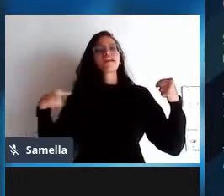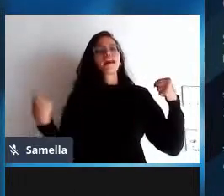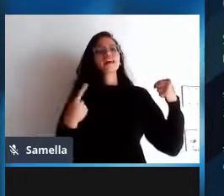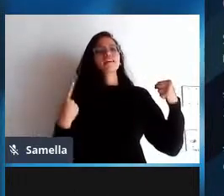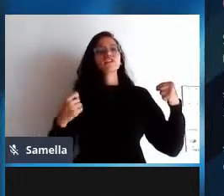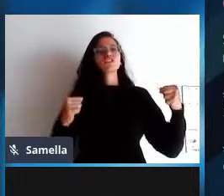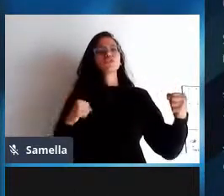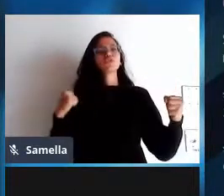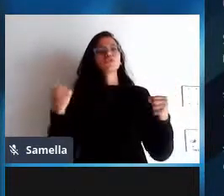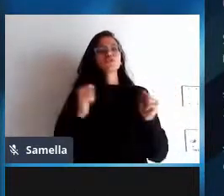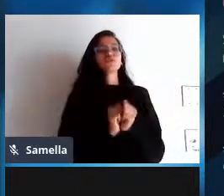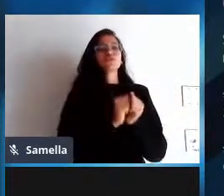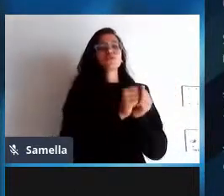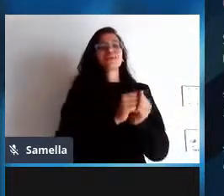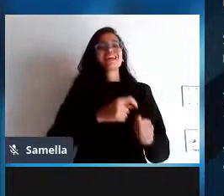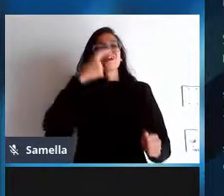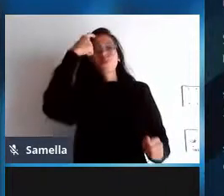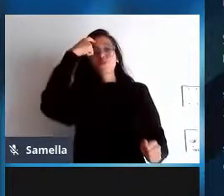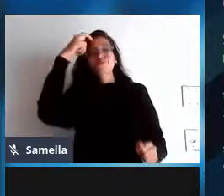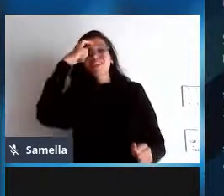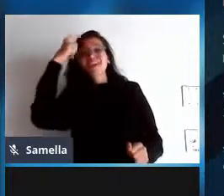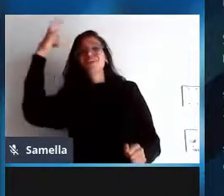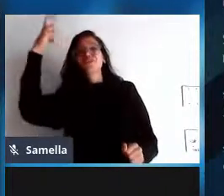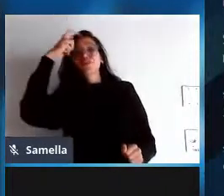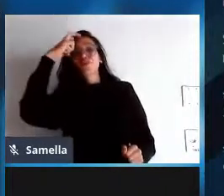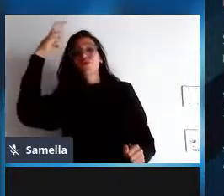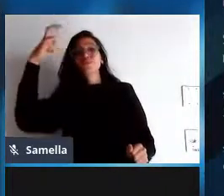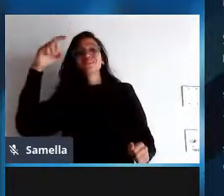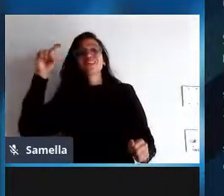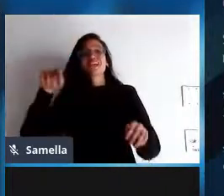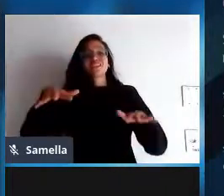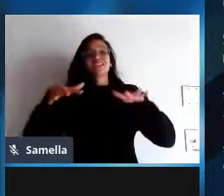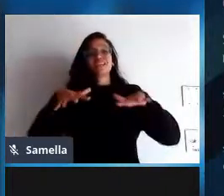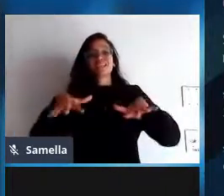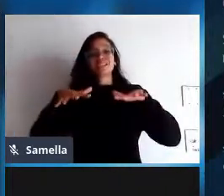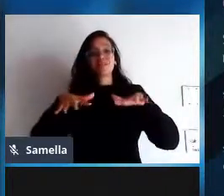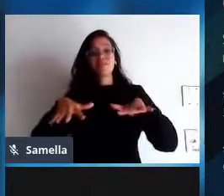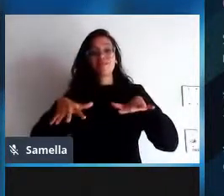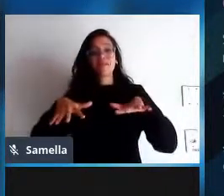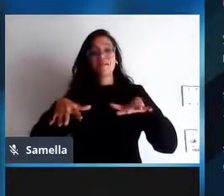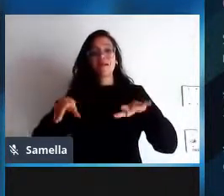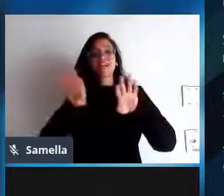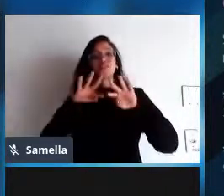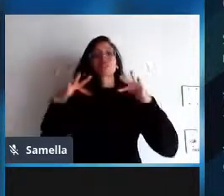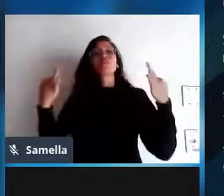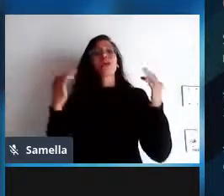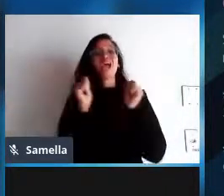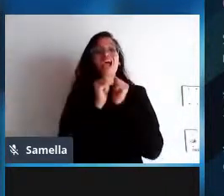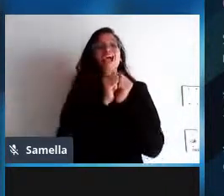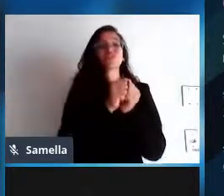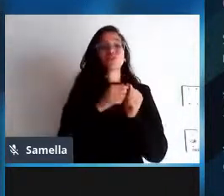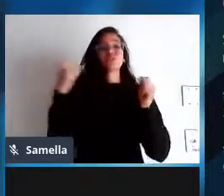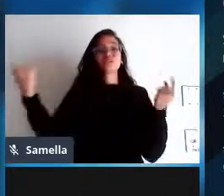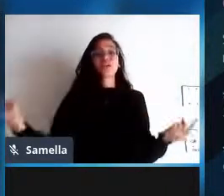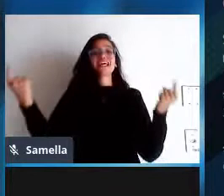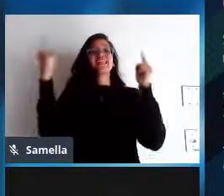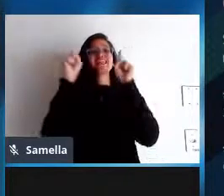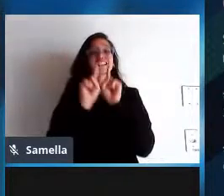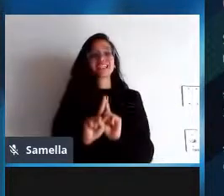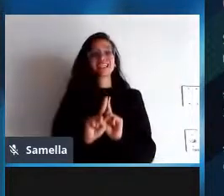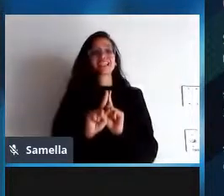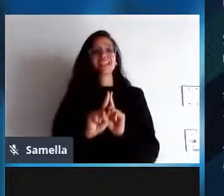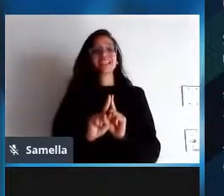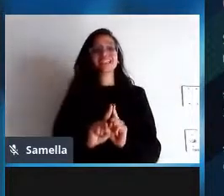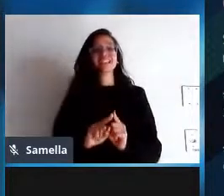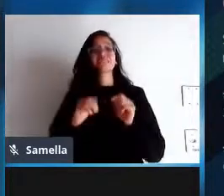ela garantir toda essa mobilização esse intercâmbio com certeza vai começar a valer a